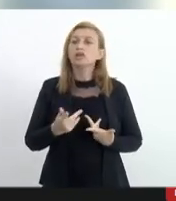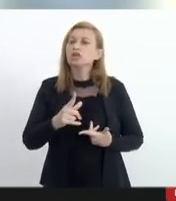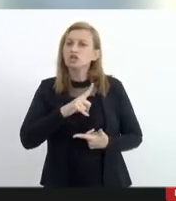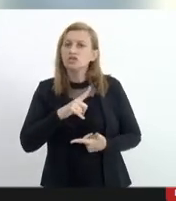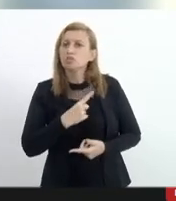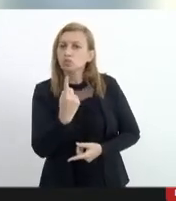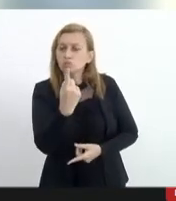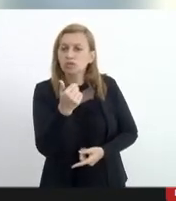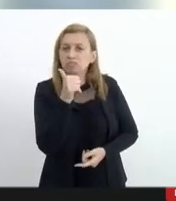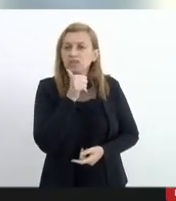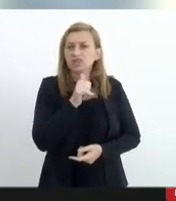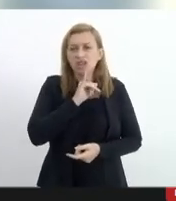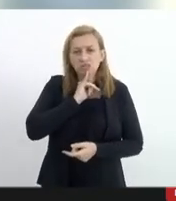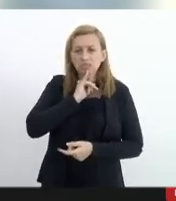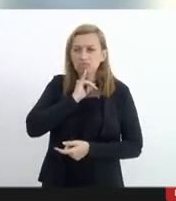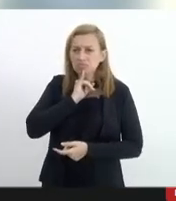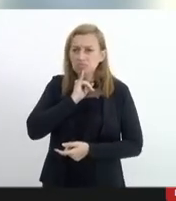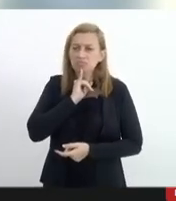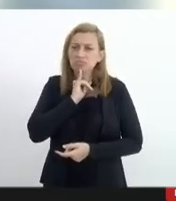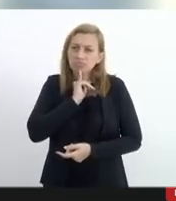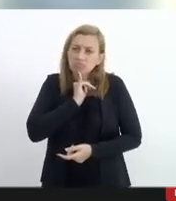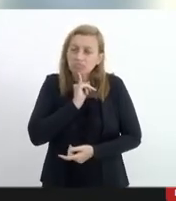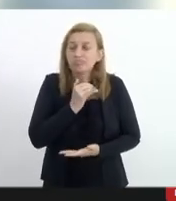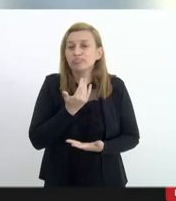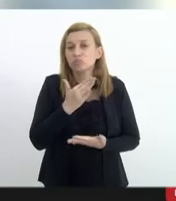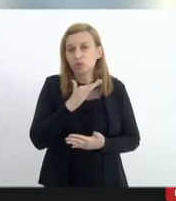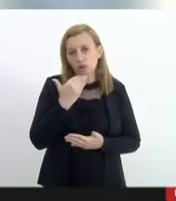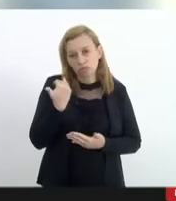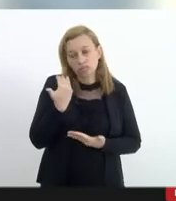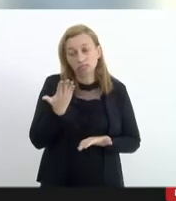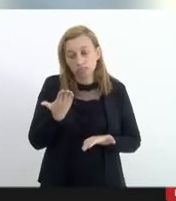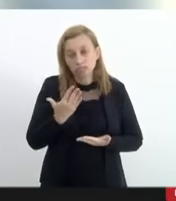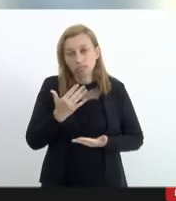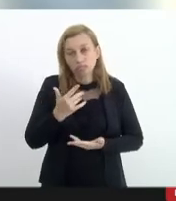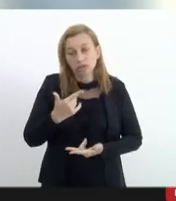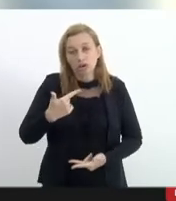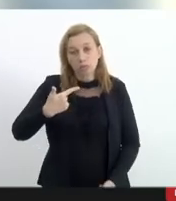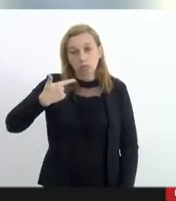policial feminina que se matou e